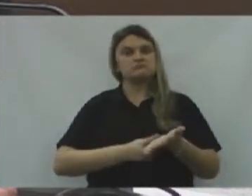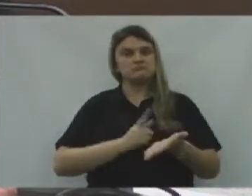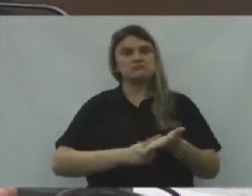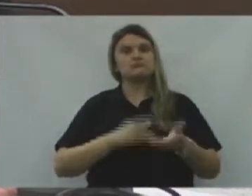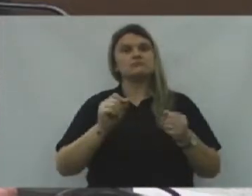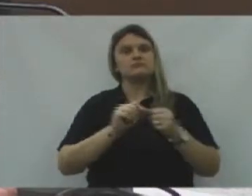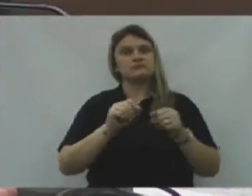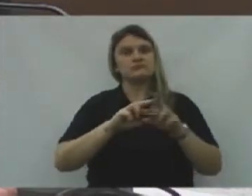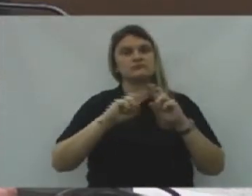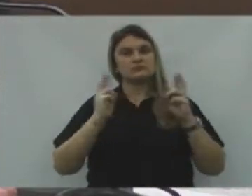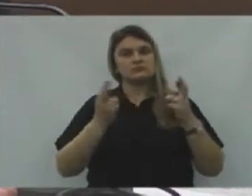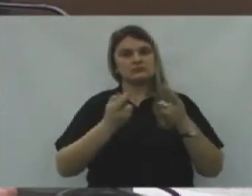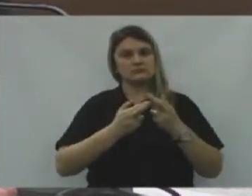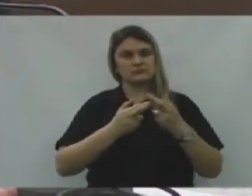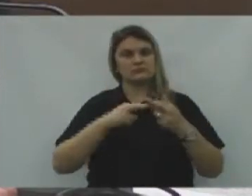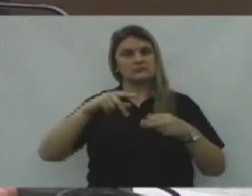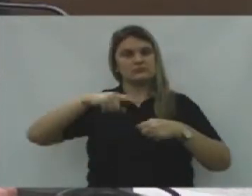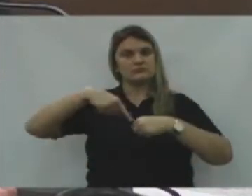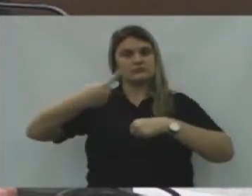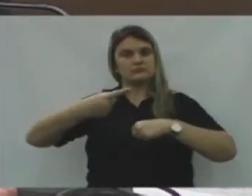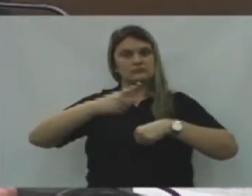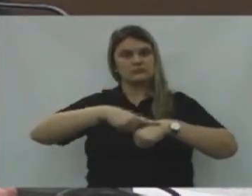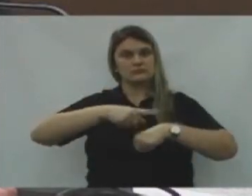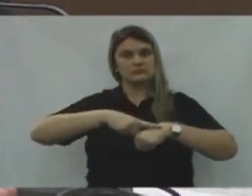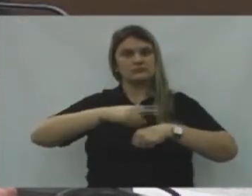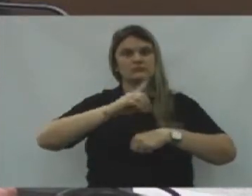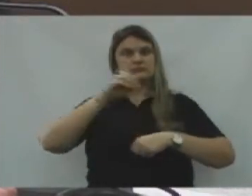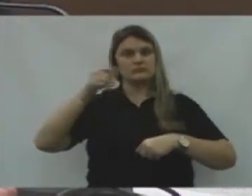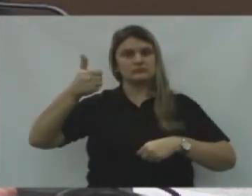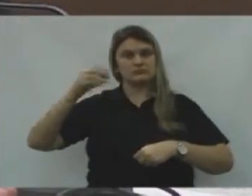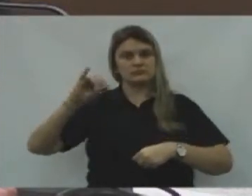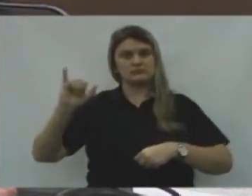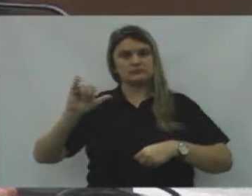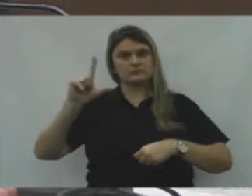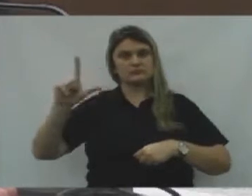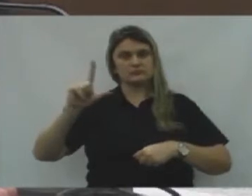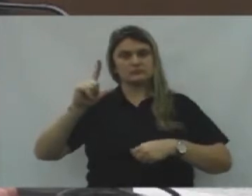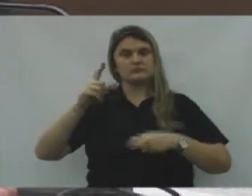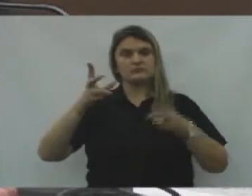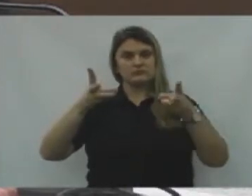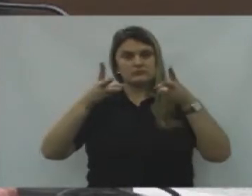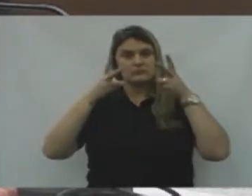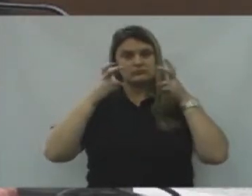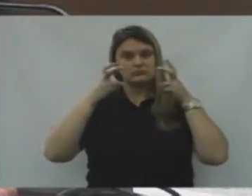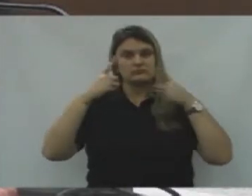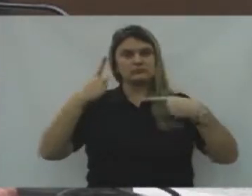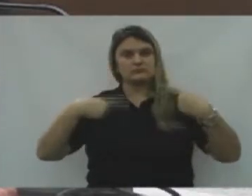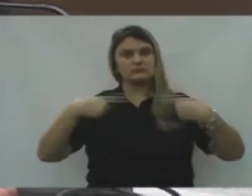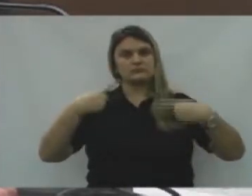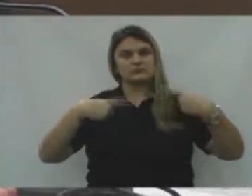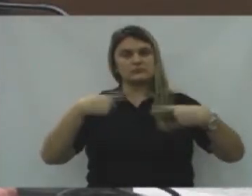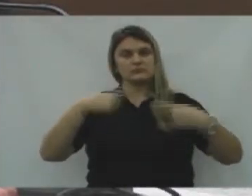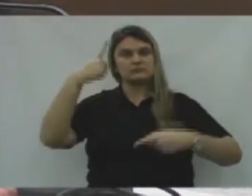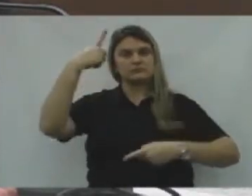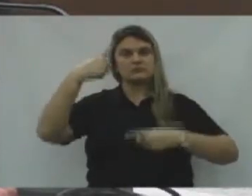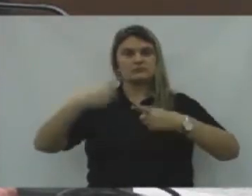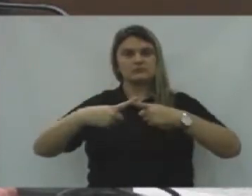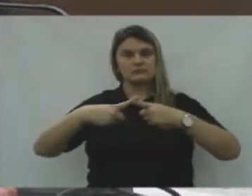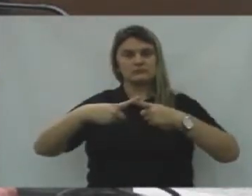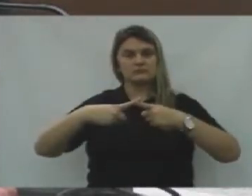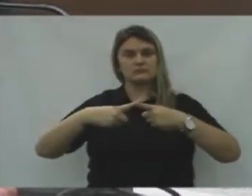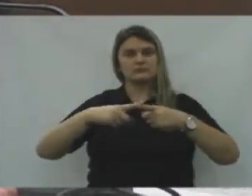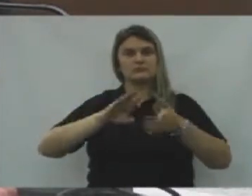de reunião extraordinária, No dia 10 de setembro de 2017, Para apreciação e discussão em turno único,